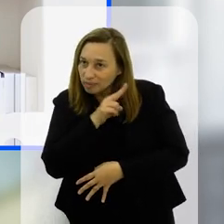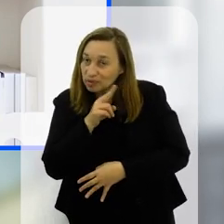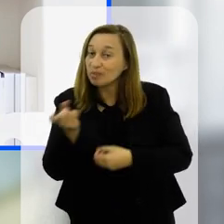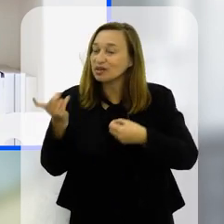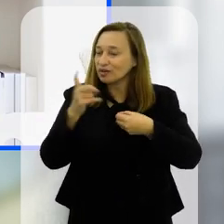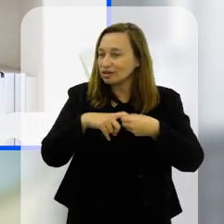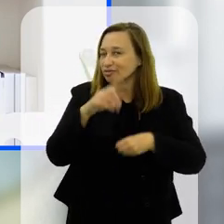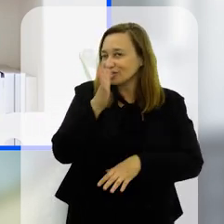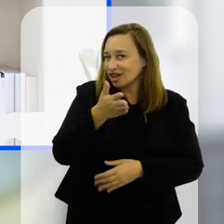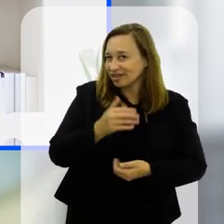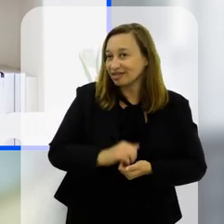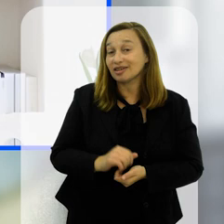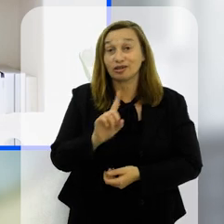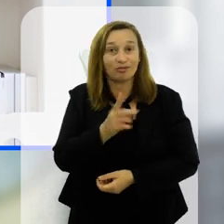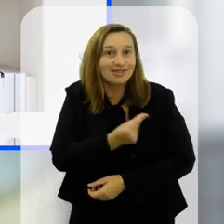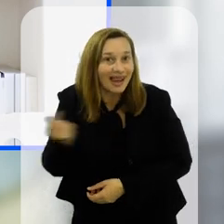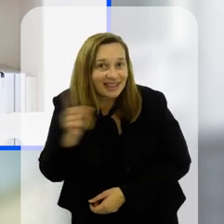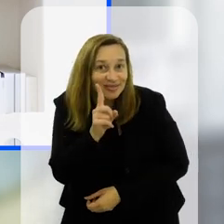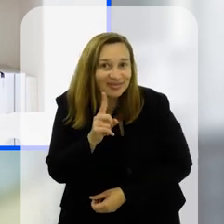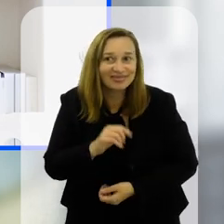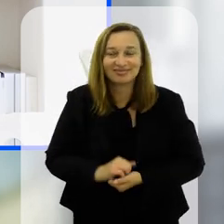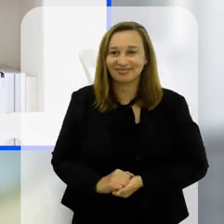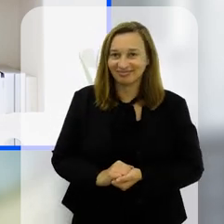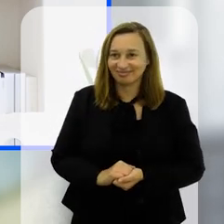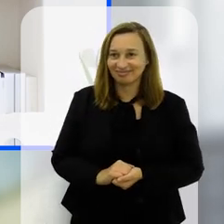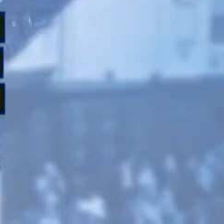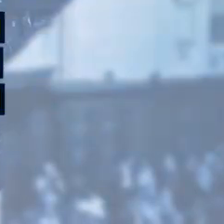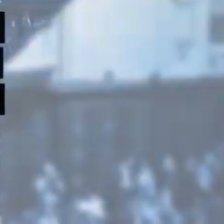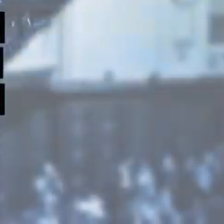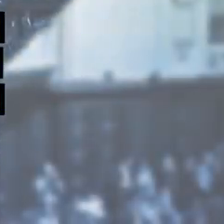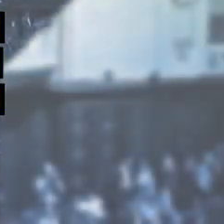intervalo mas a gente volta já já não sai daí não